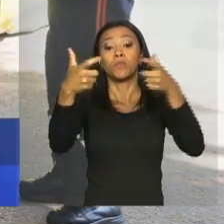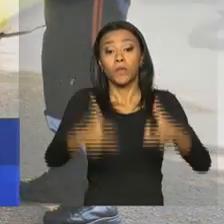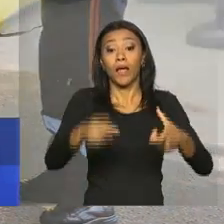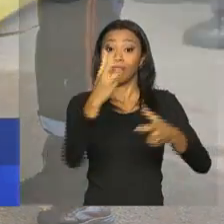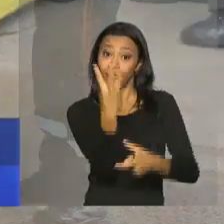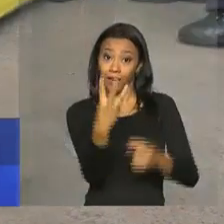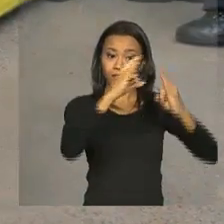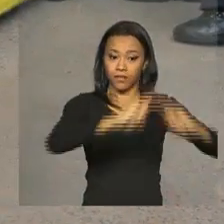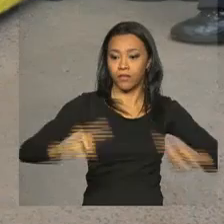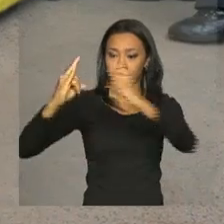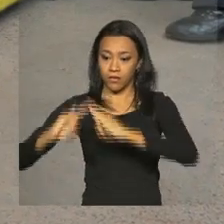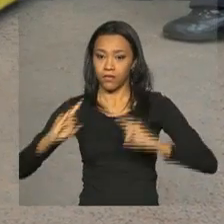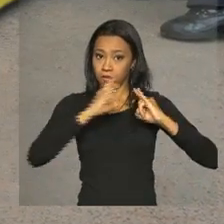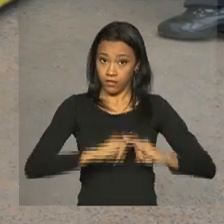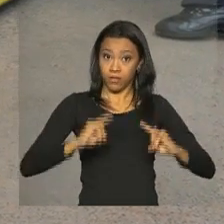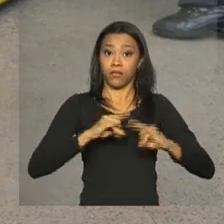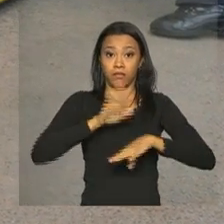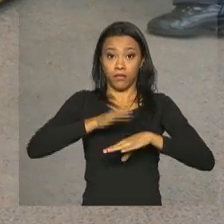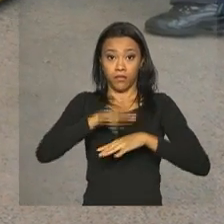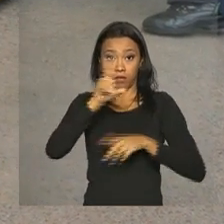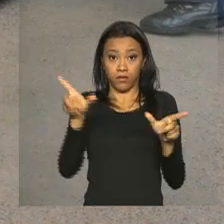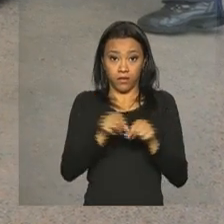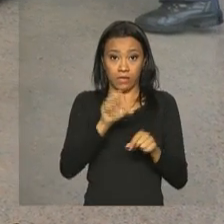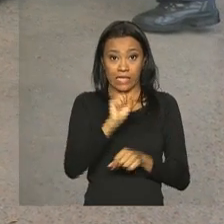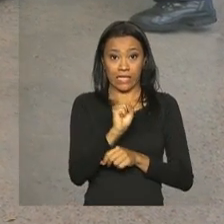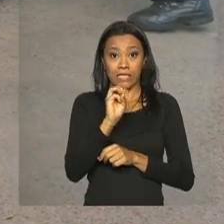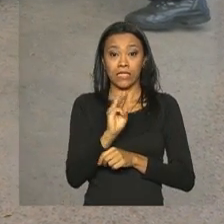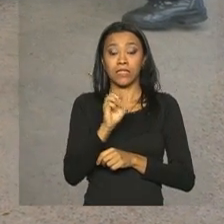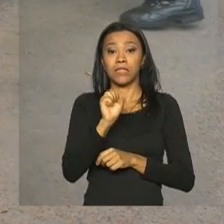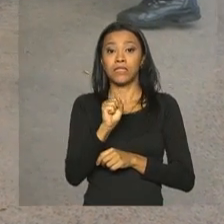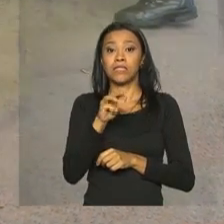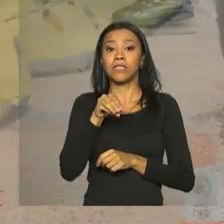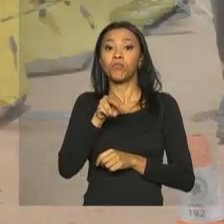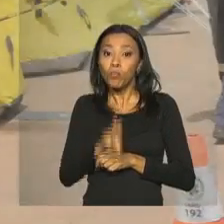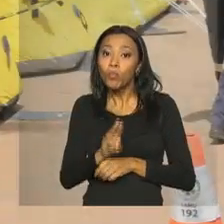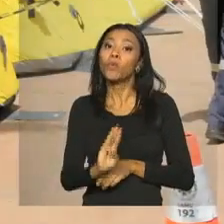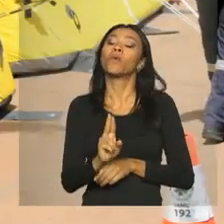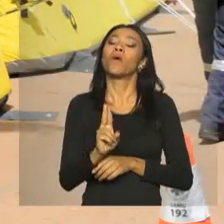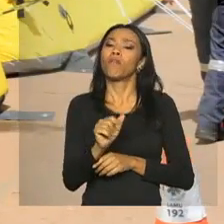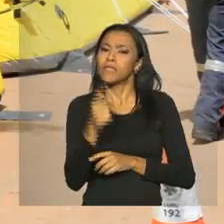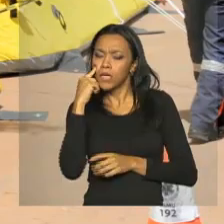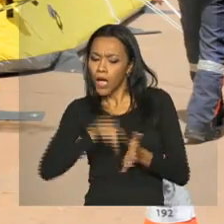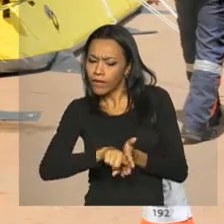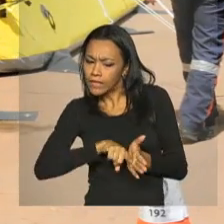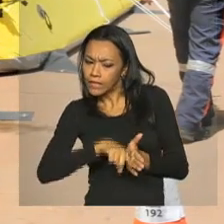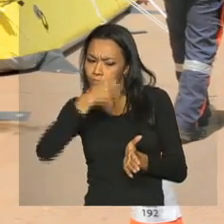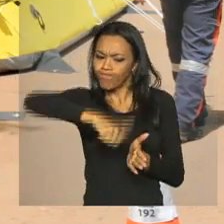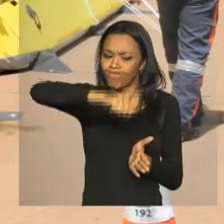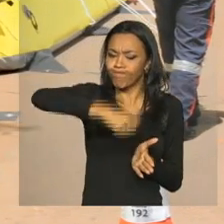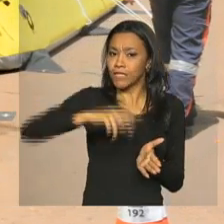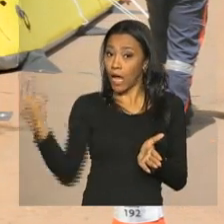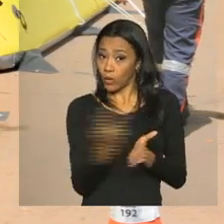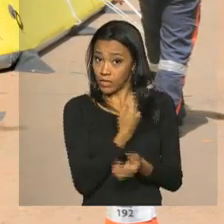por três tendas montadas pelo SAMU no estacionamento do local. Em uma das tendas será feita uma triagem. Em caso de suspeita de zika ou